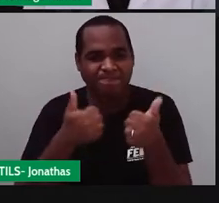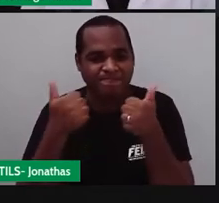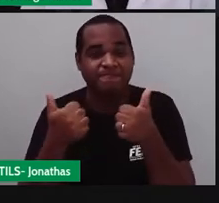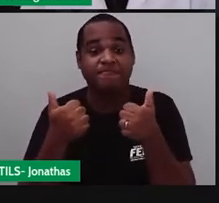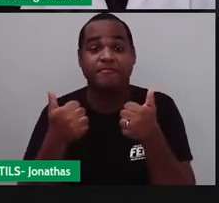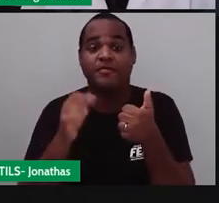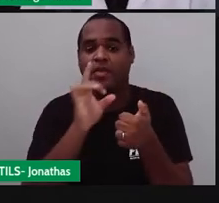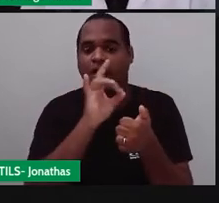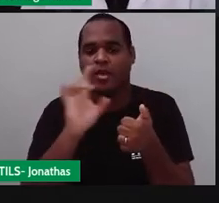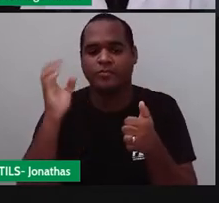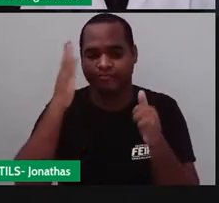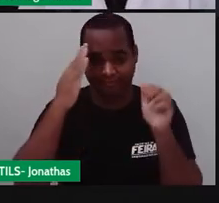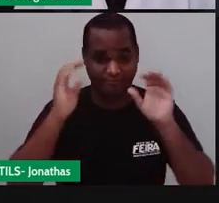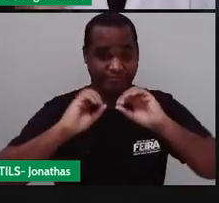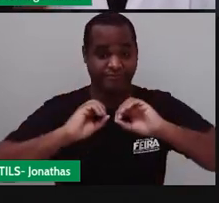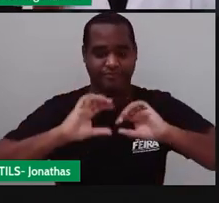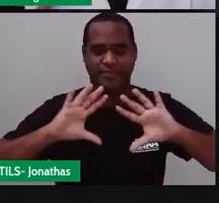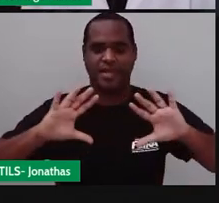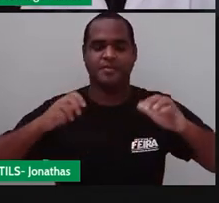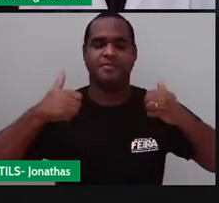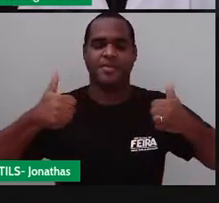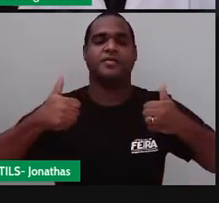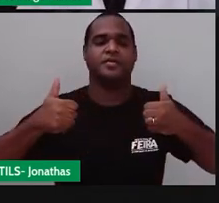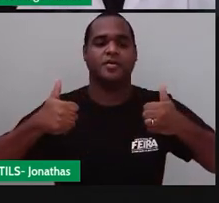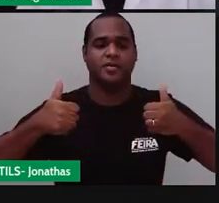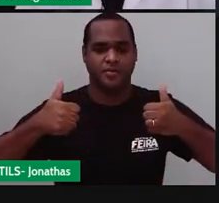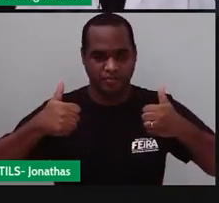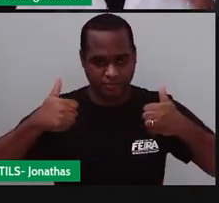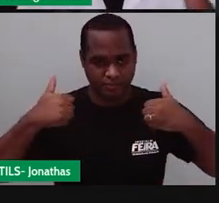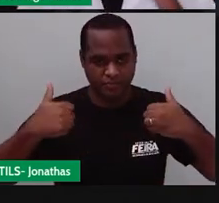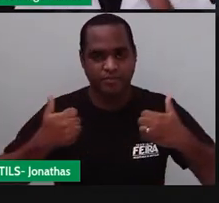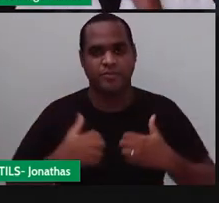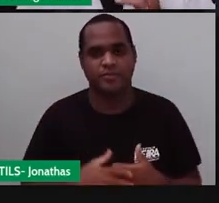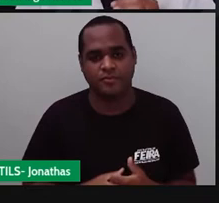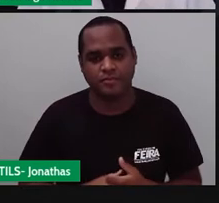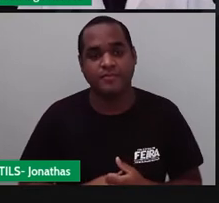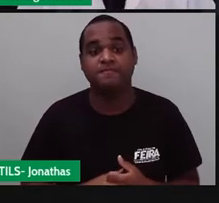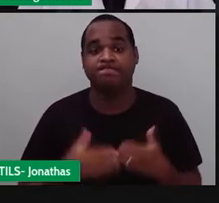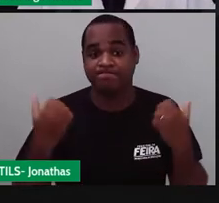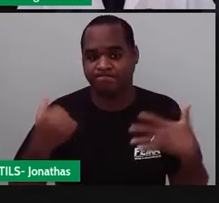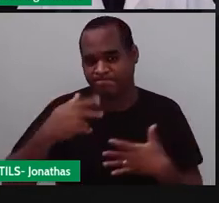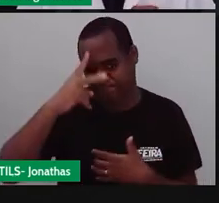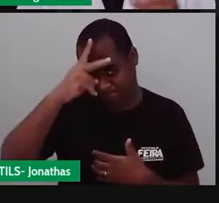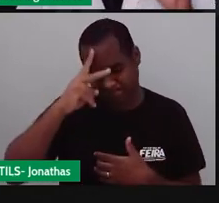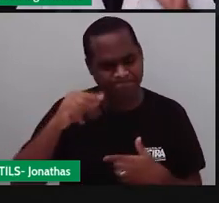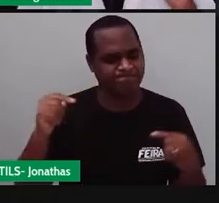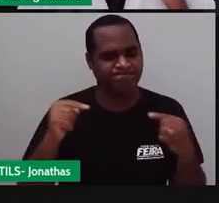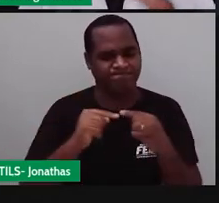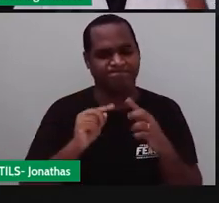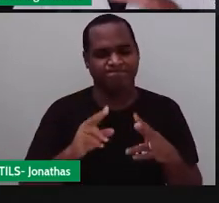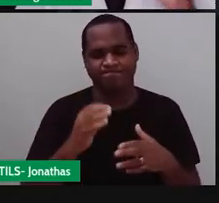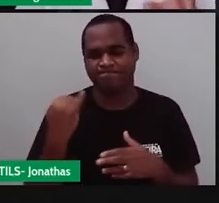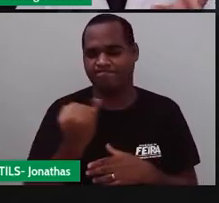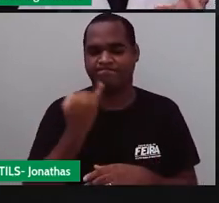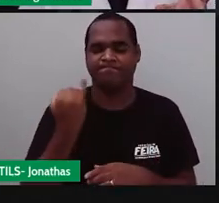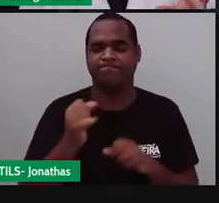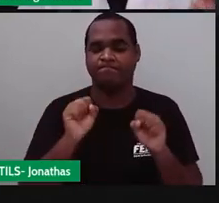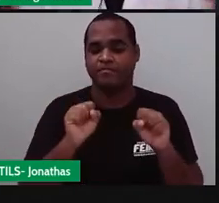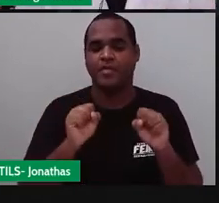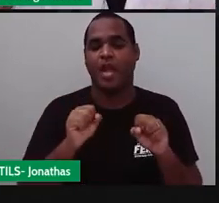Espero que tenha entendido até aqui. Mas, mas, deixa eu te contar uma história bacana. Dá para mudar.